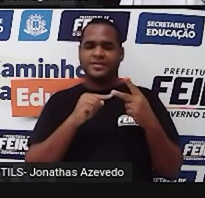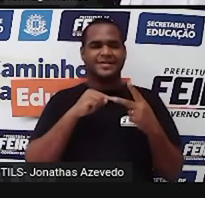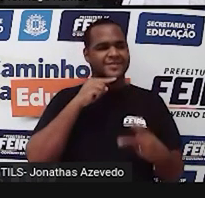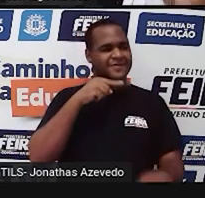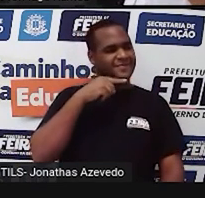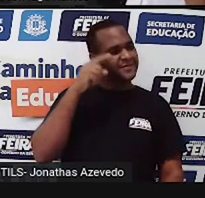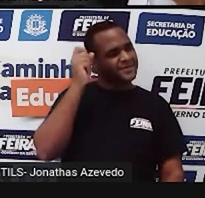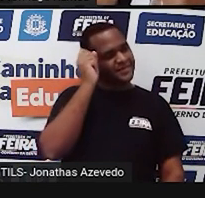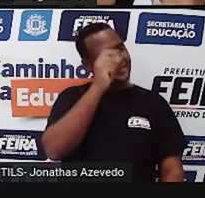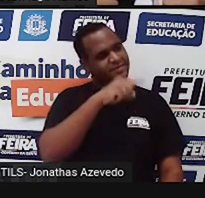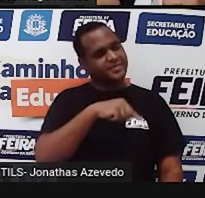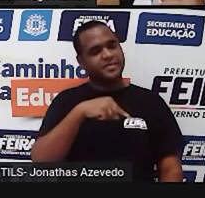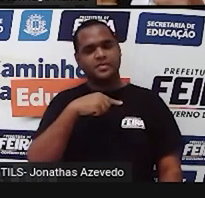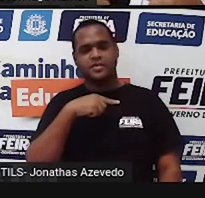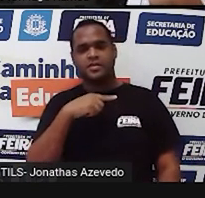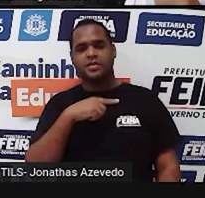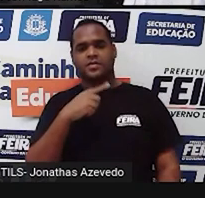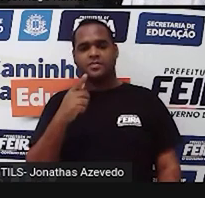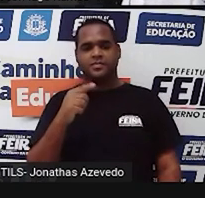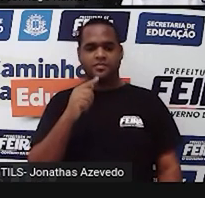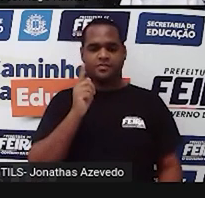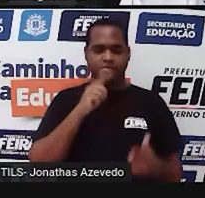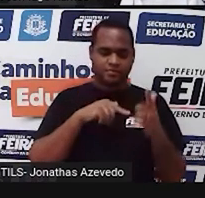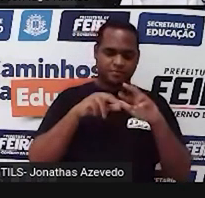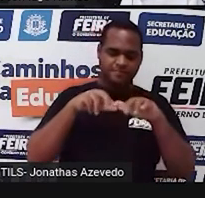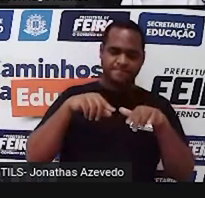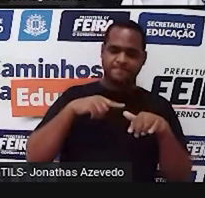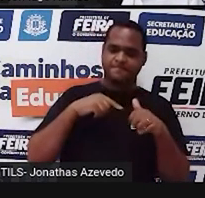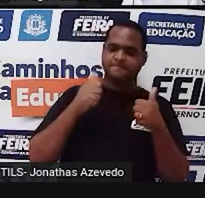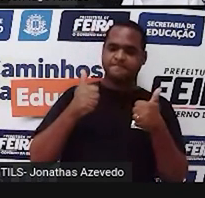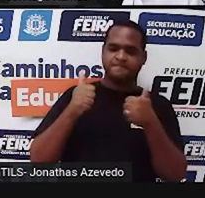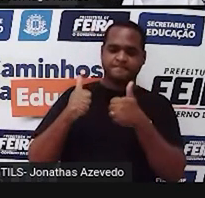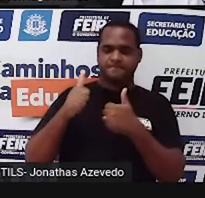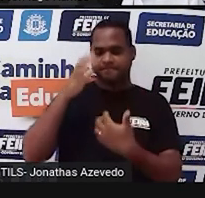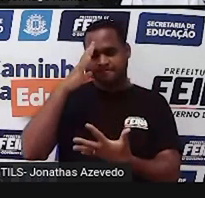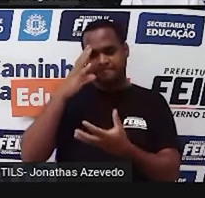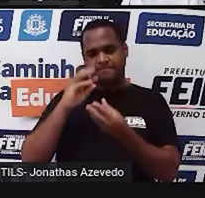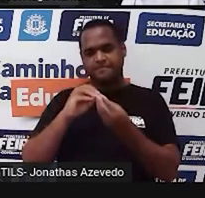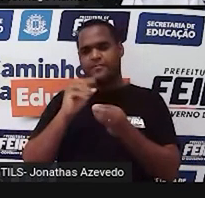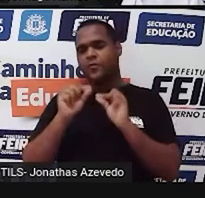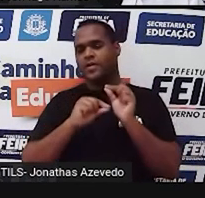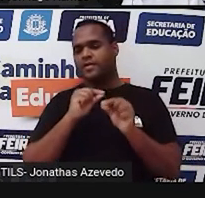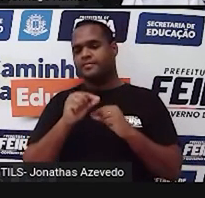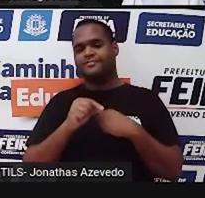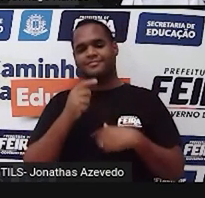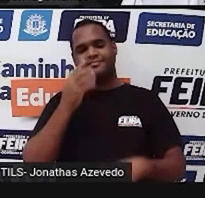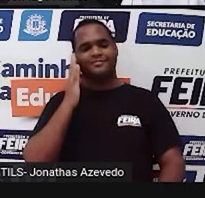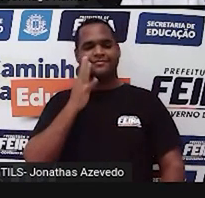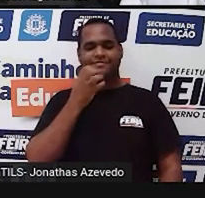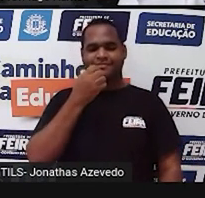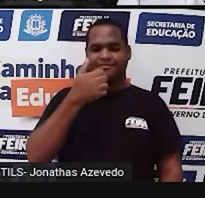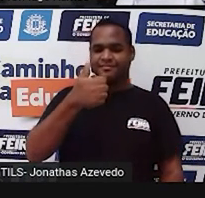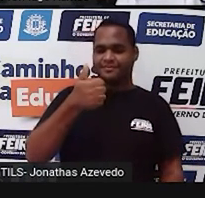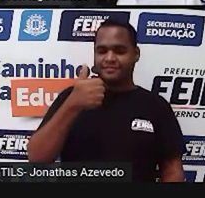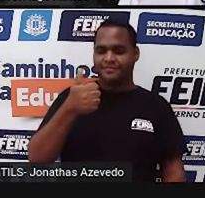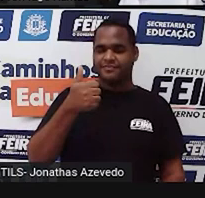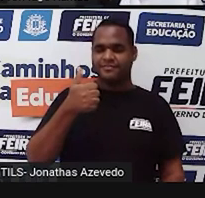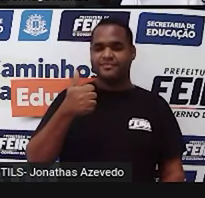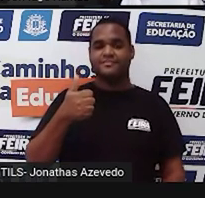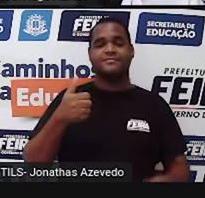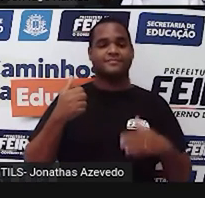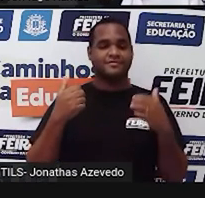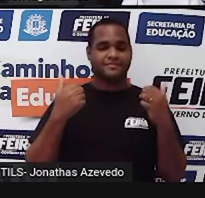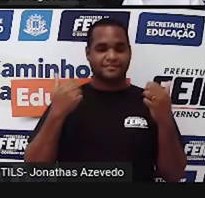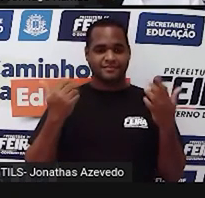dúvida, onde é que ficou tudo bacana, né, na sua compreensão. Beleza? Bom, então,